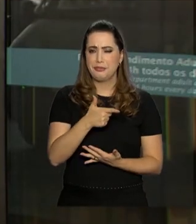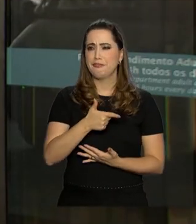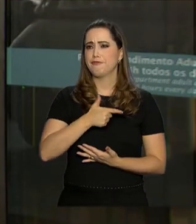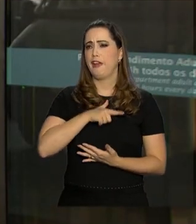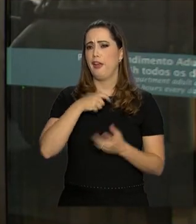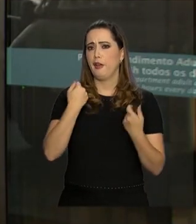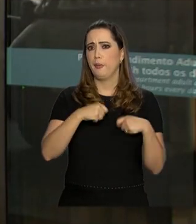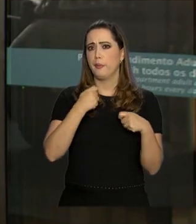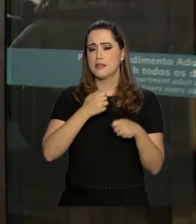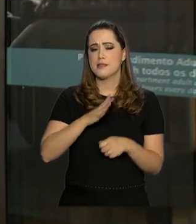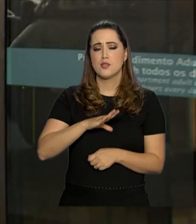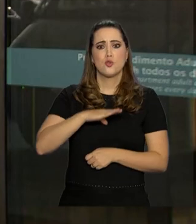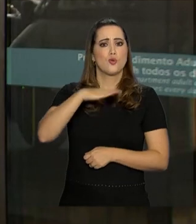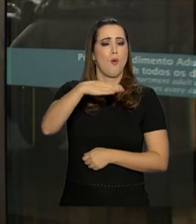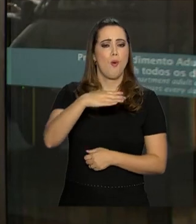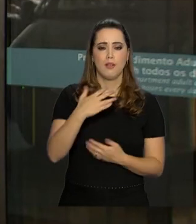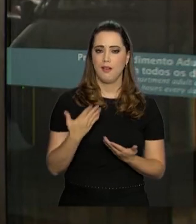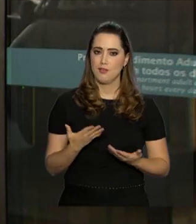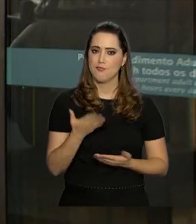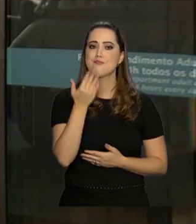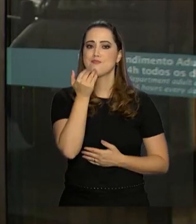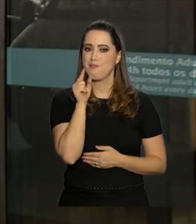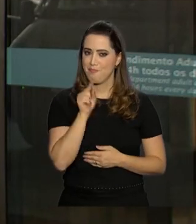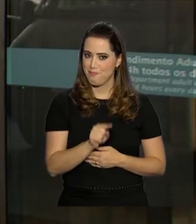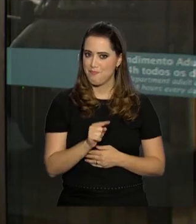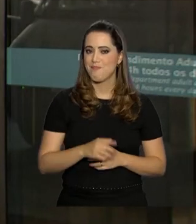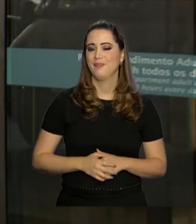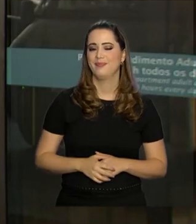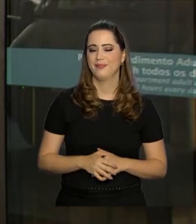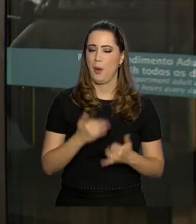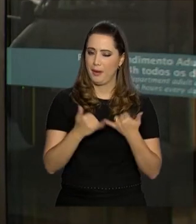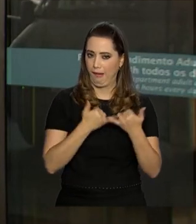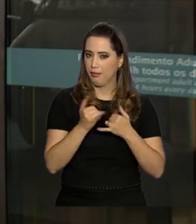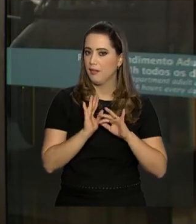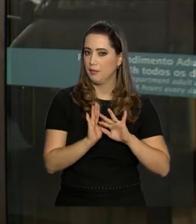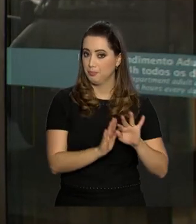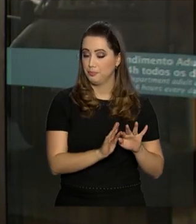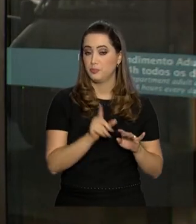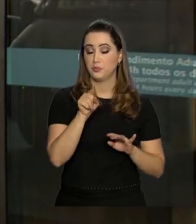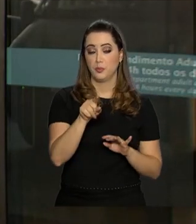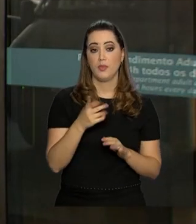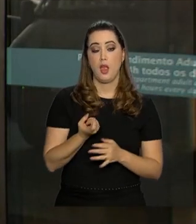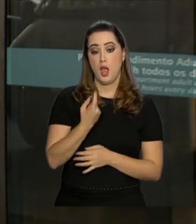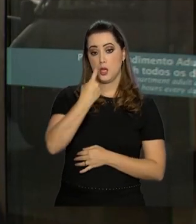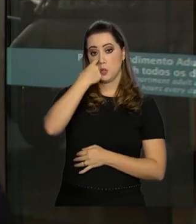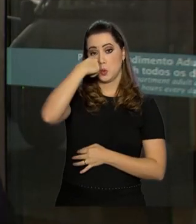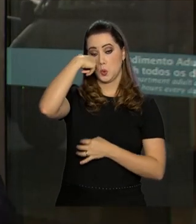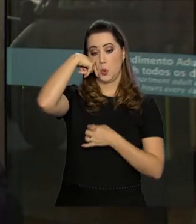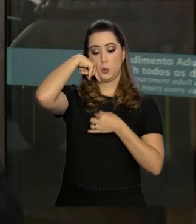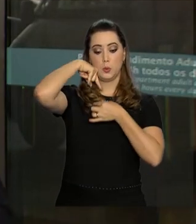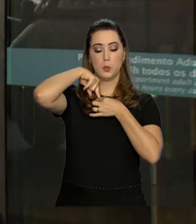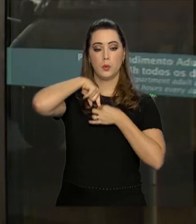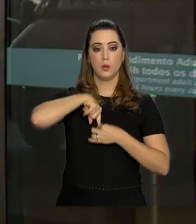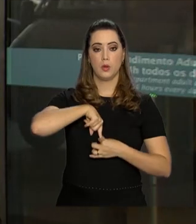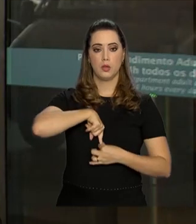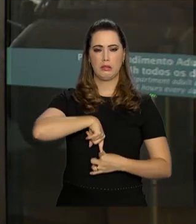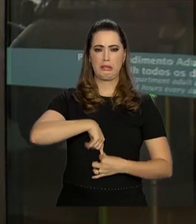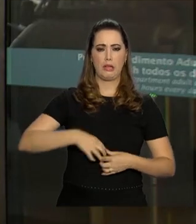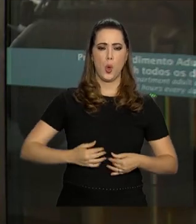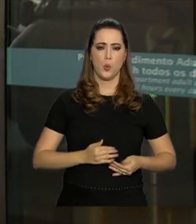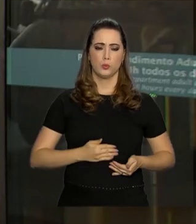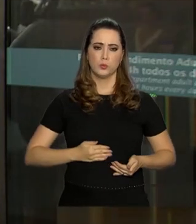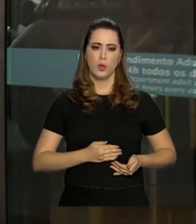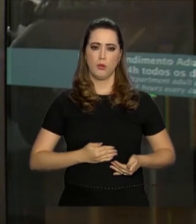enfrentar A sonda nasogástrica, que era um aparelho que era injetado pelo meio do nariz e chegava até o